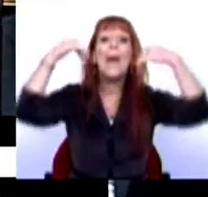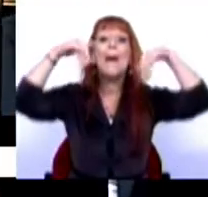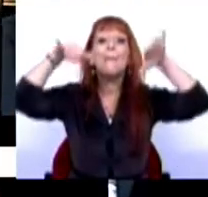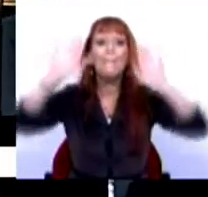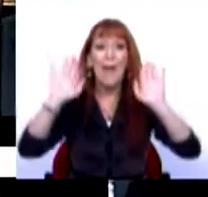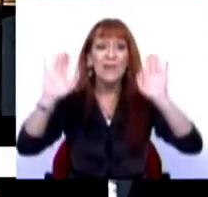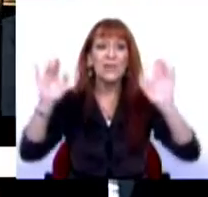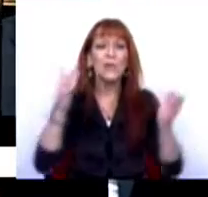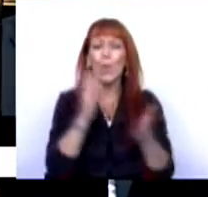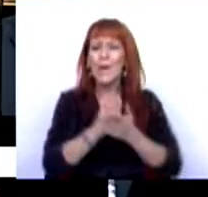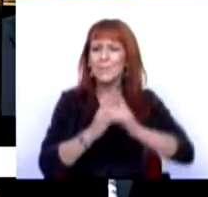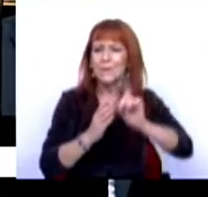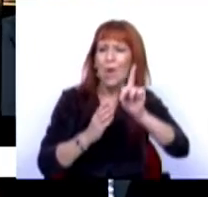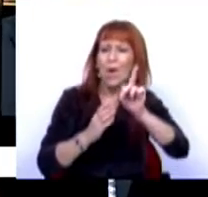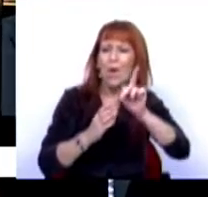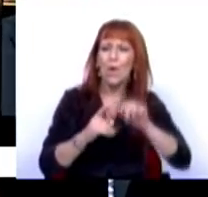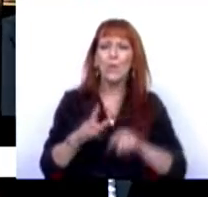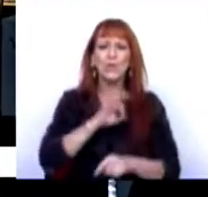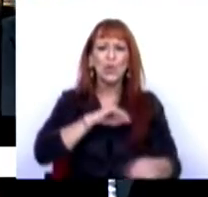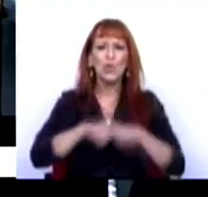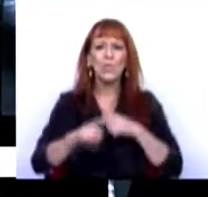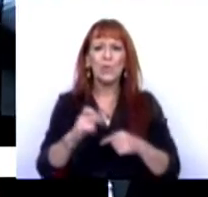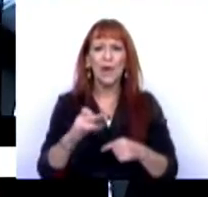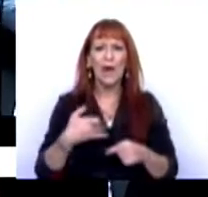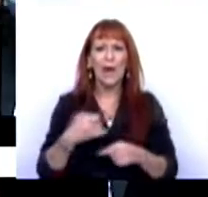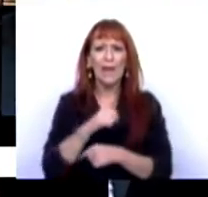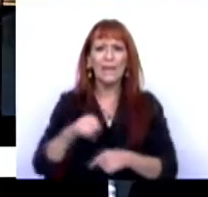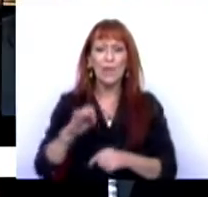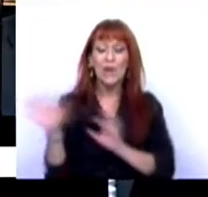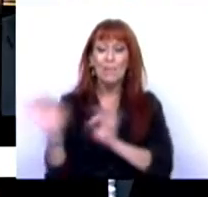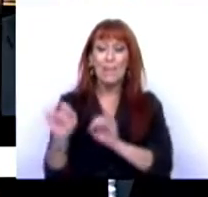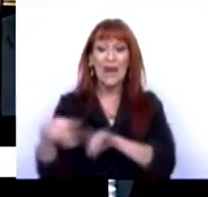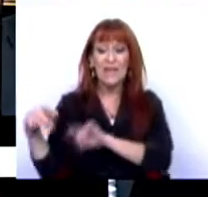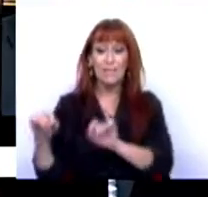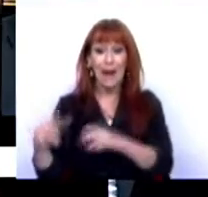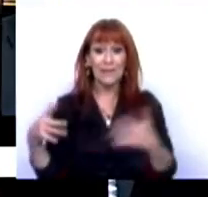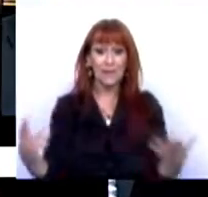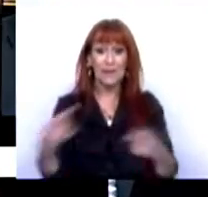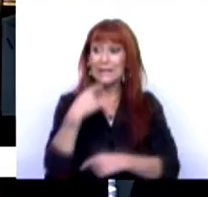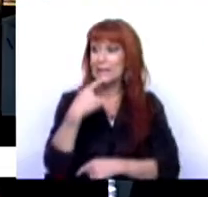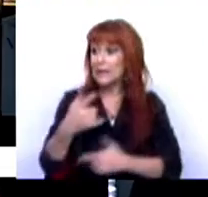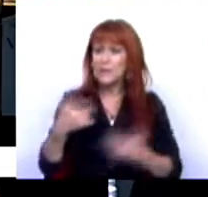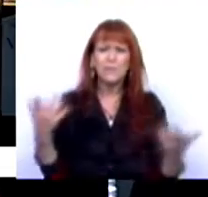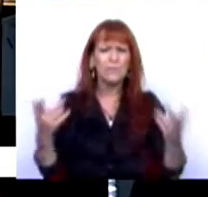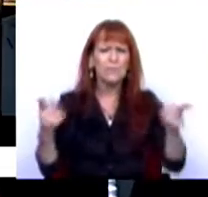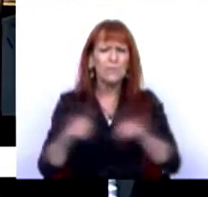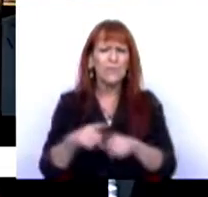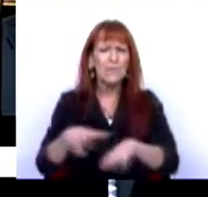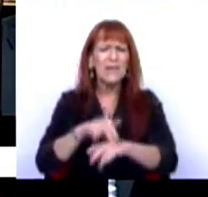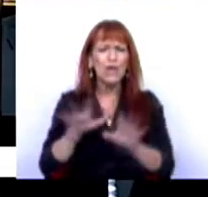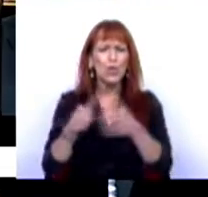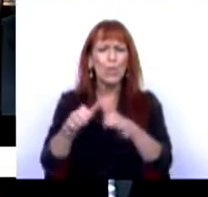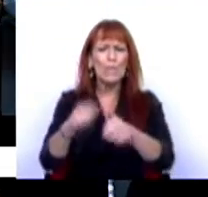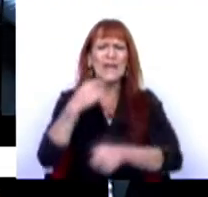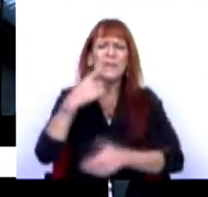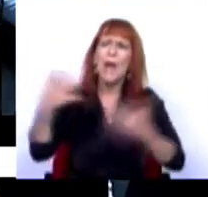Mas não só isso. O Sr. Deputado Adão e Silva, na preparação deste debate, disse assim para a direção do Grupo